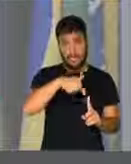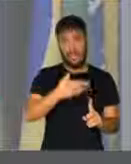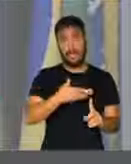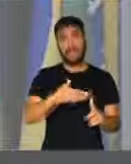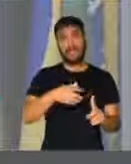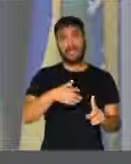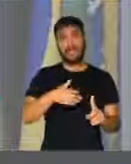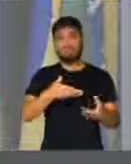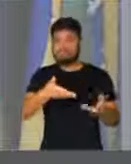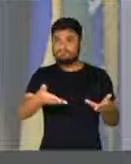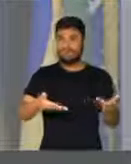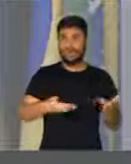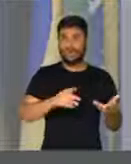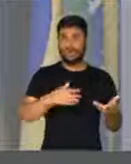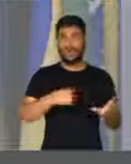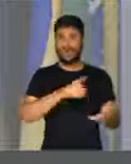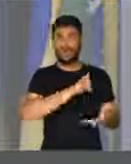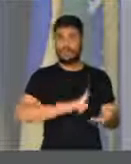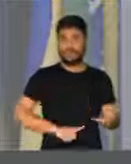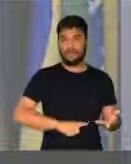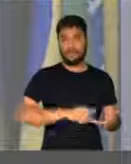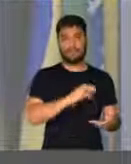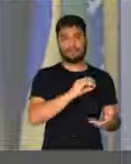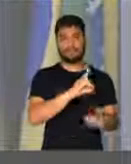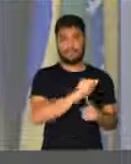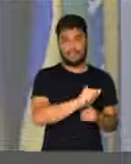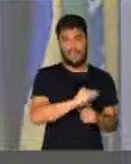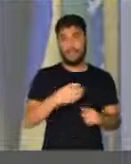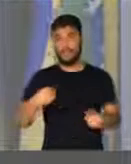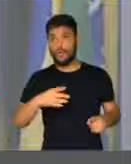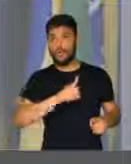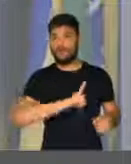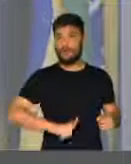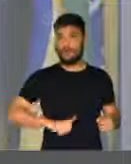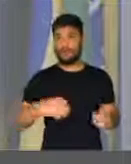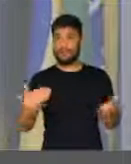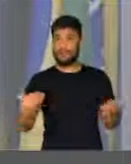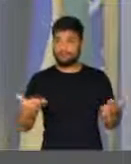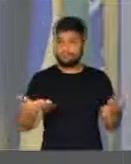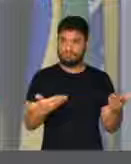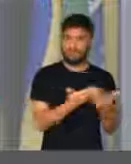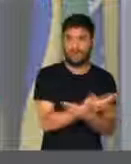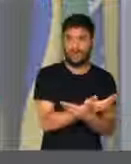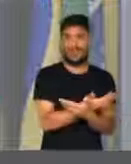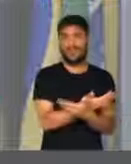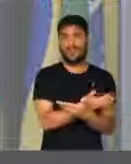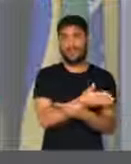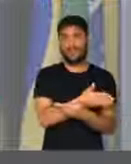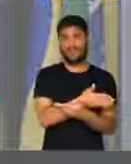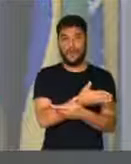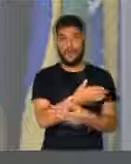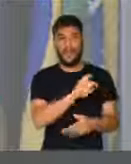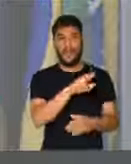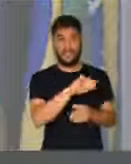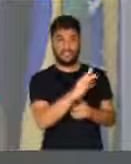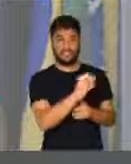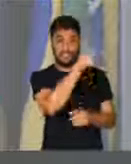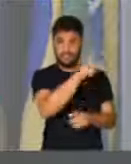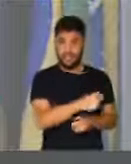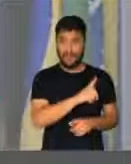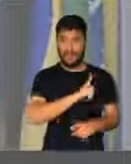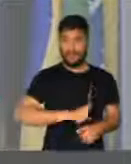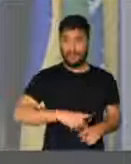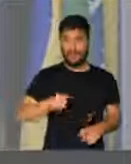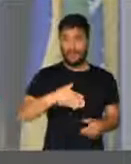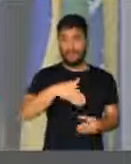transição e para que o Ratinho Júnior possa continuar através da sua ação, através da sua equipe, transformando cada vez mais esse